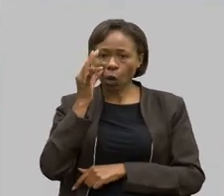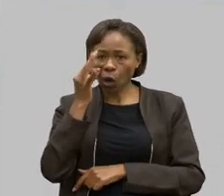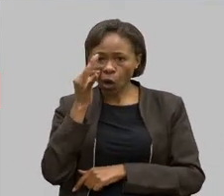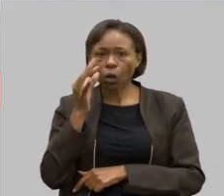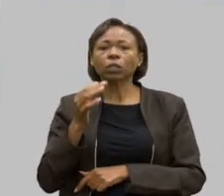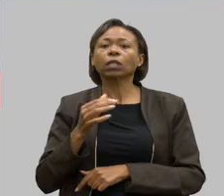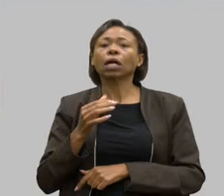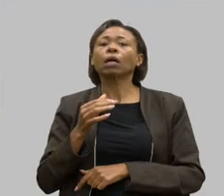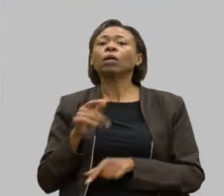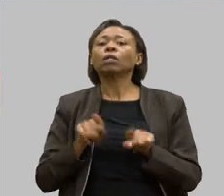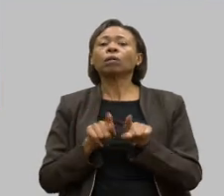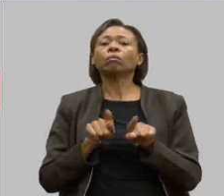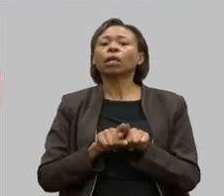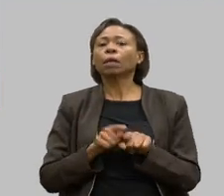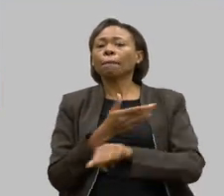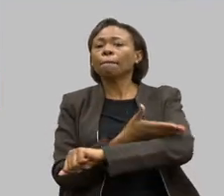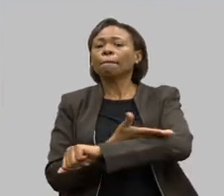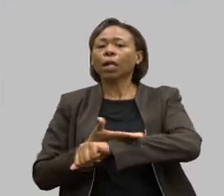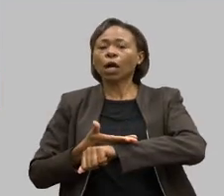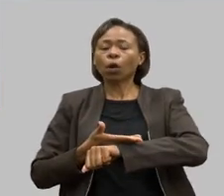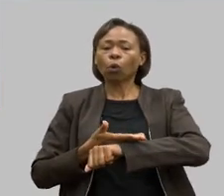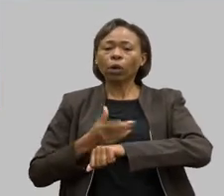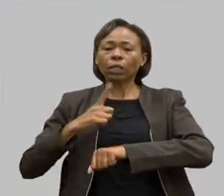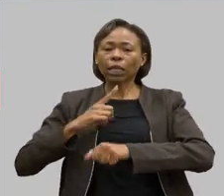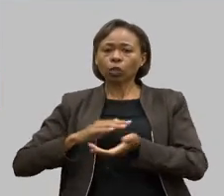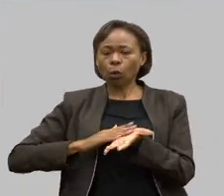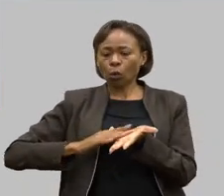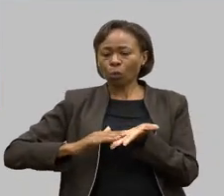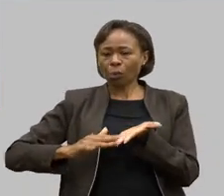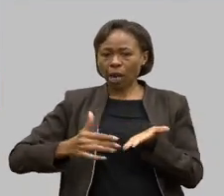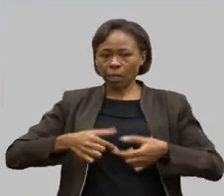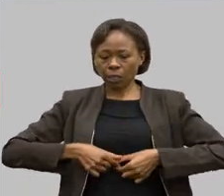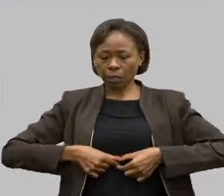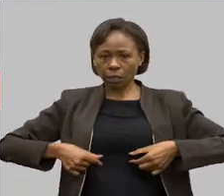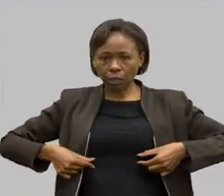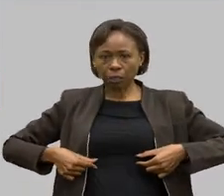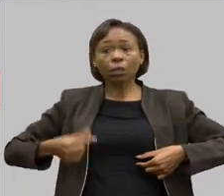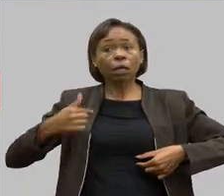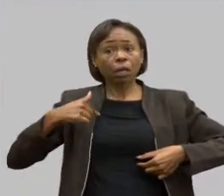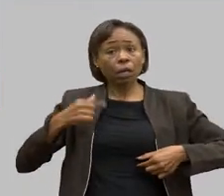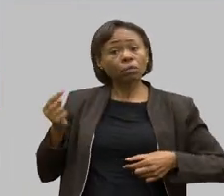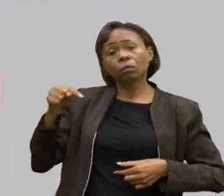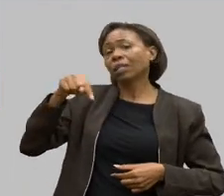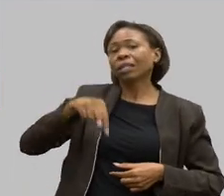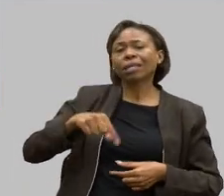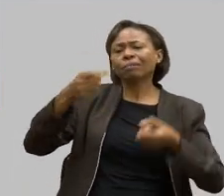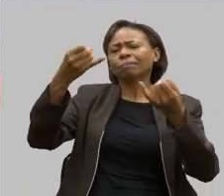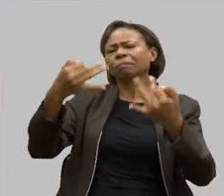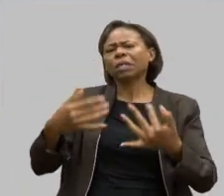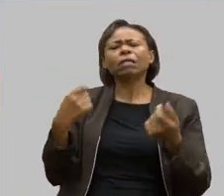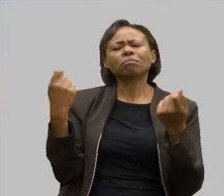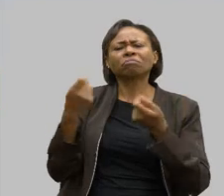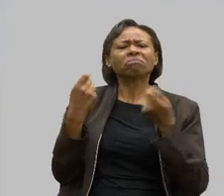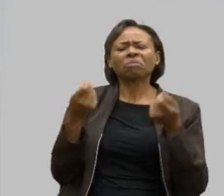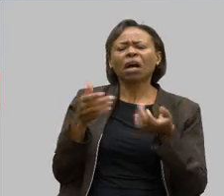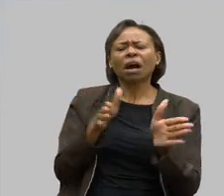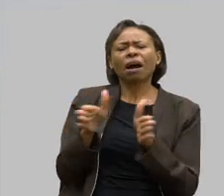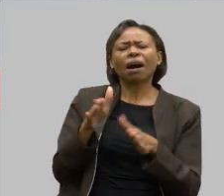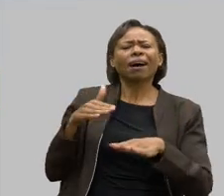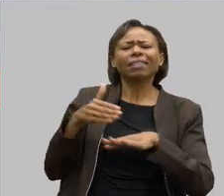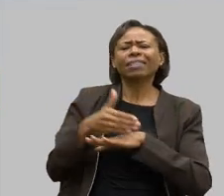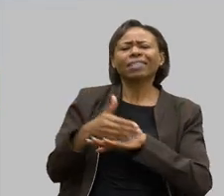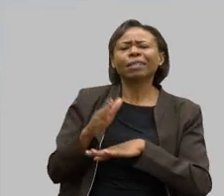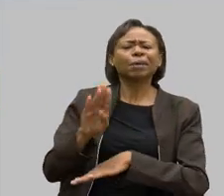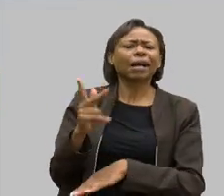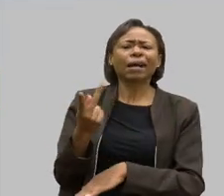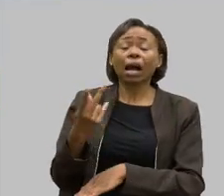também em pontos brancos de braile. Estou aqui hoje para contar sobre o Festival Acesso à BH, que é um festival que chega à sua quarta edição